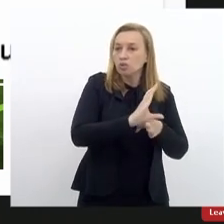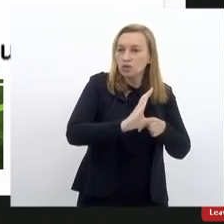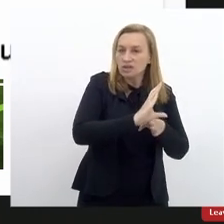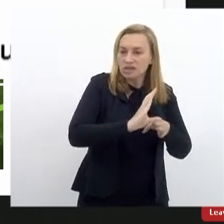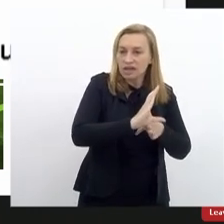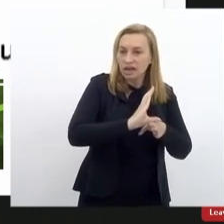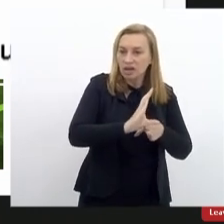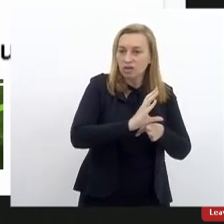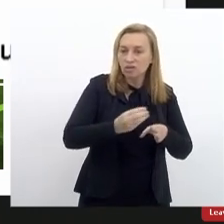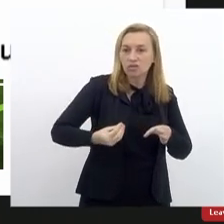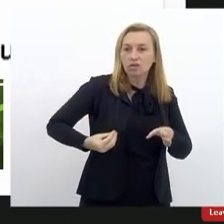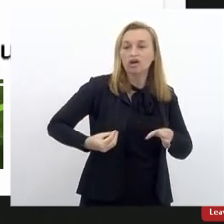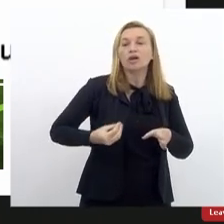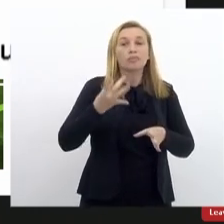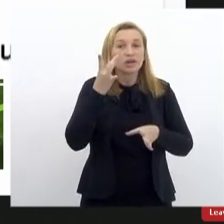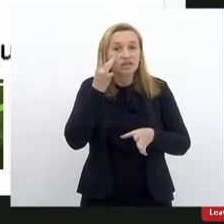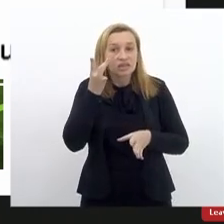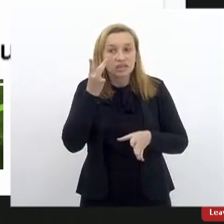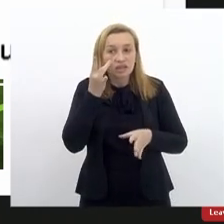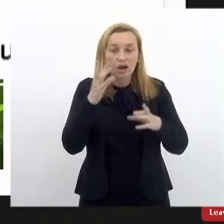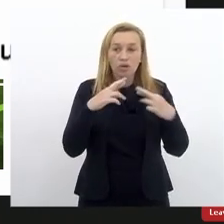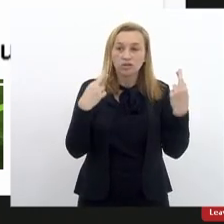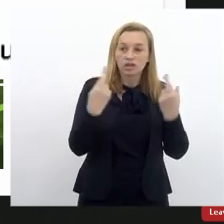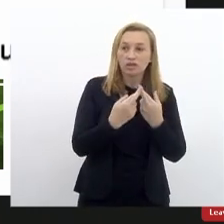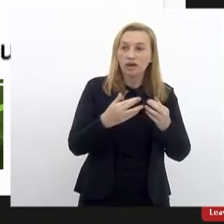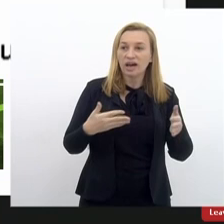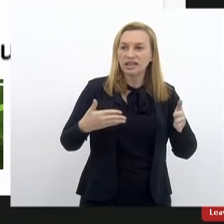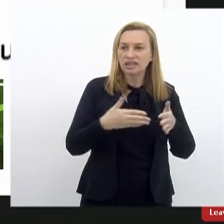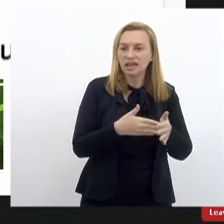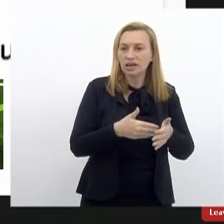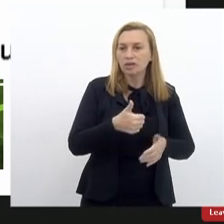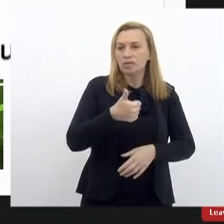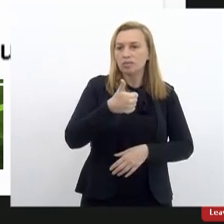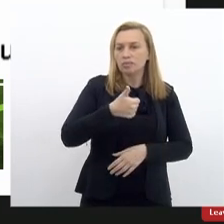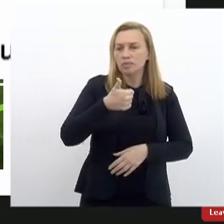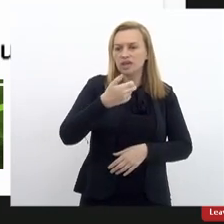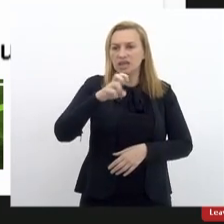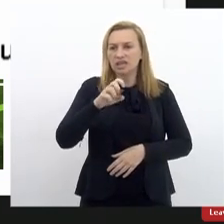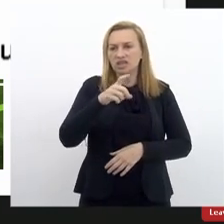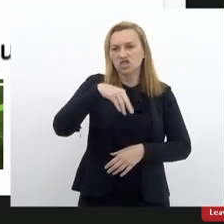deu até a primeira quinzena de março, quando, então, em 16 de março,